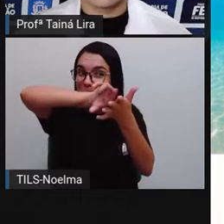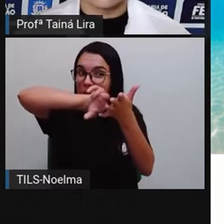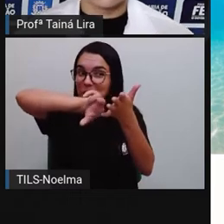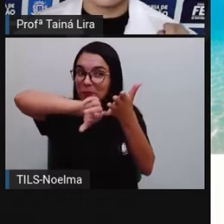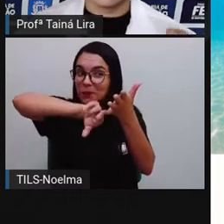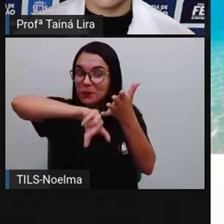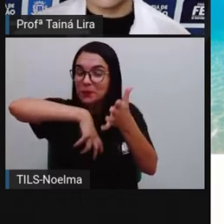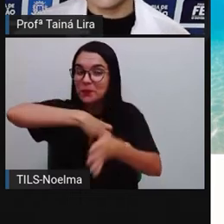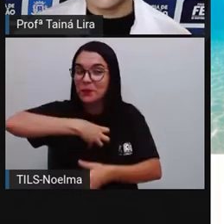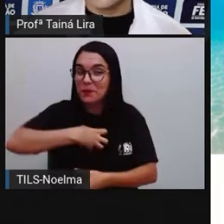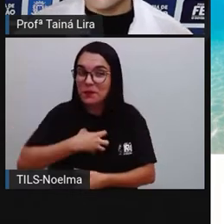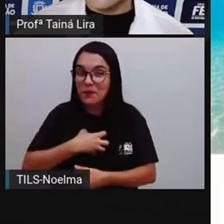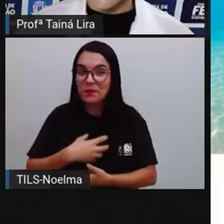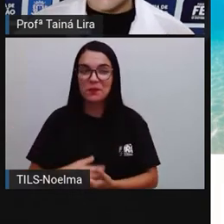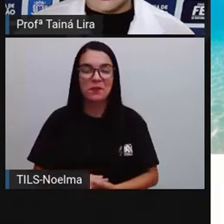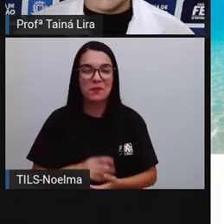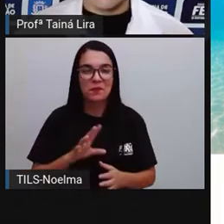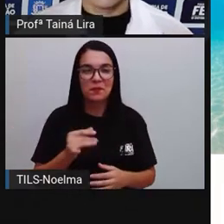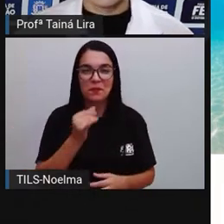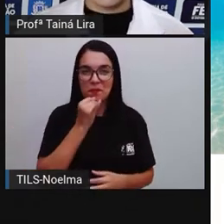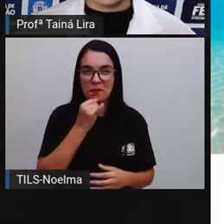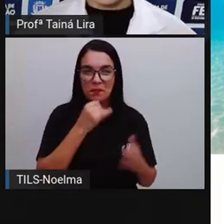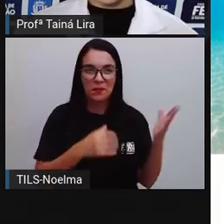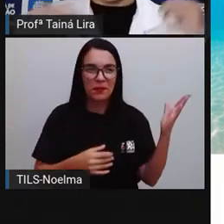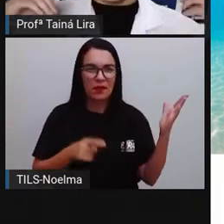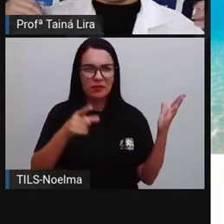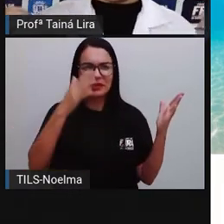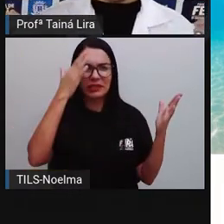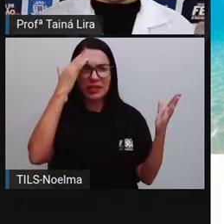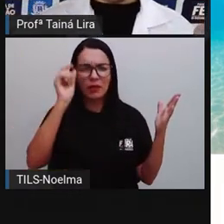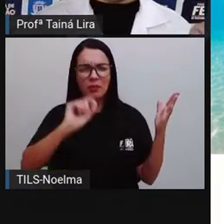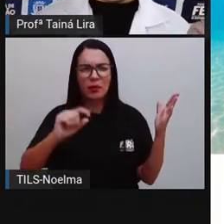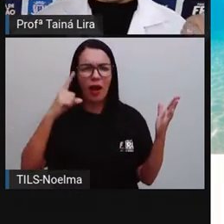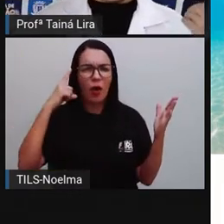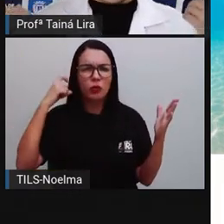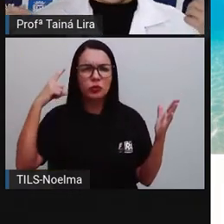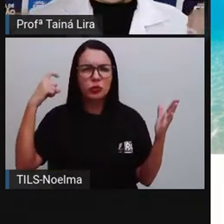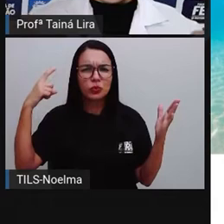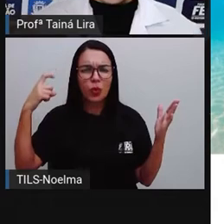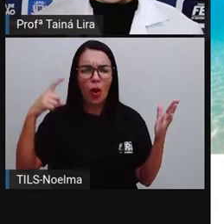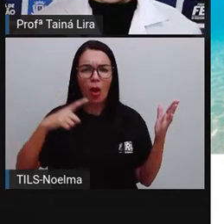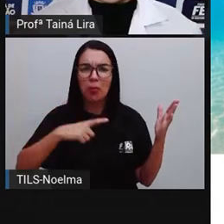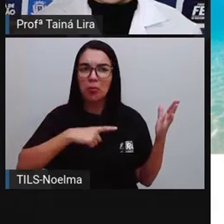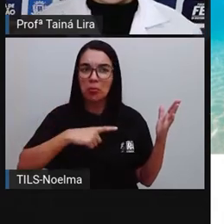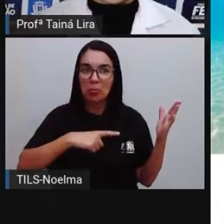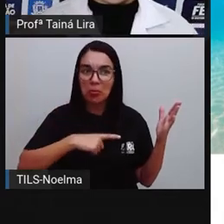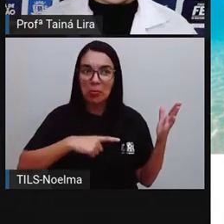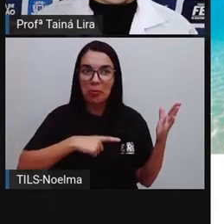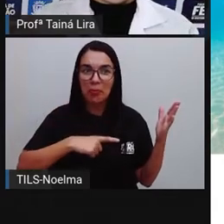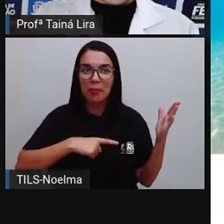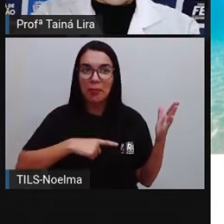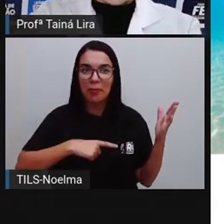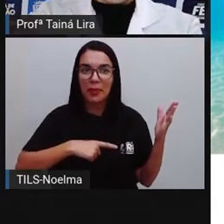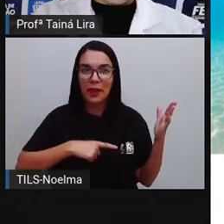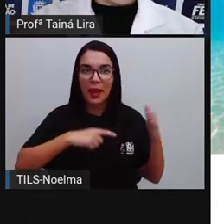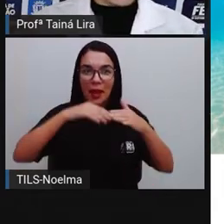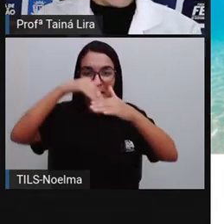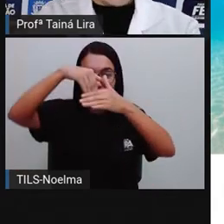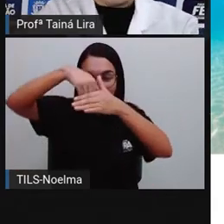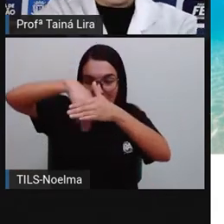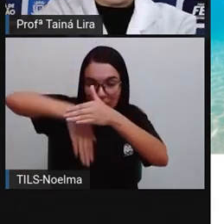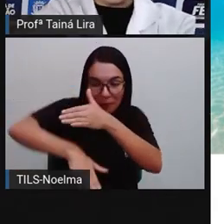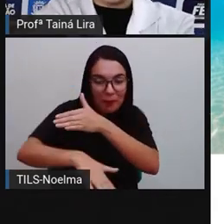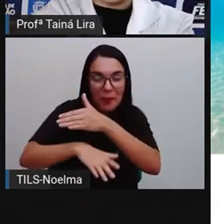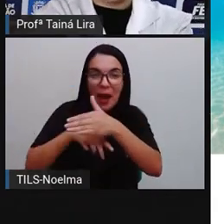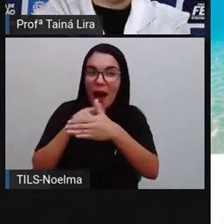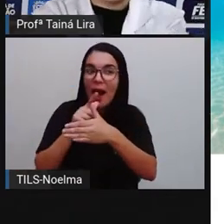traz aqui alguns sons. Por exemplo, vocês sabiam que os sons, eles podem se estender ali até debaixo da